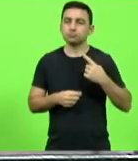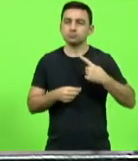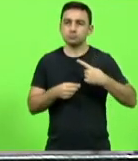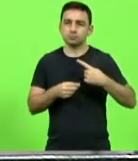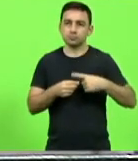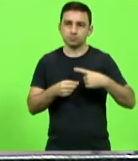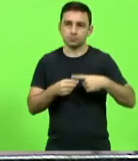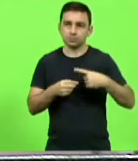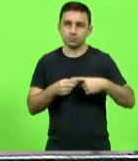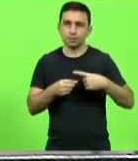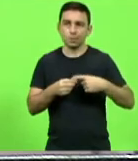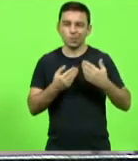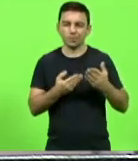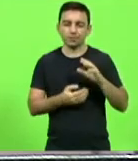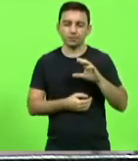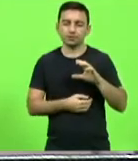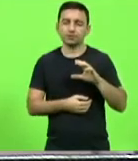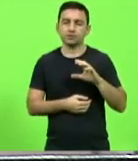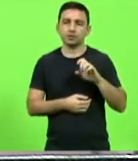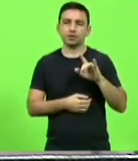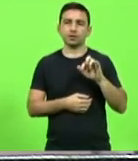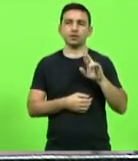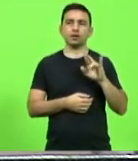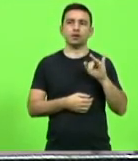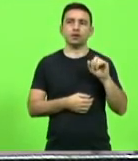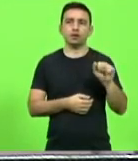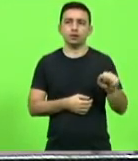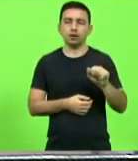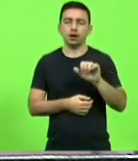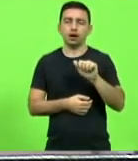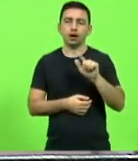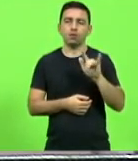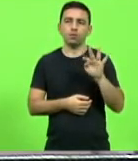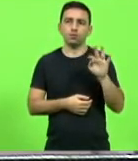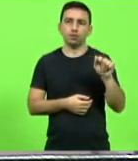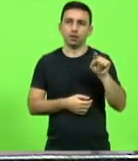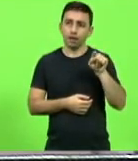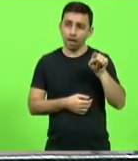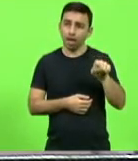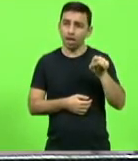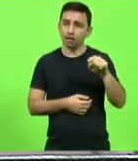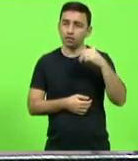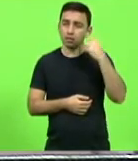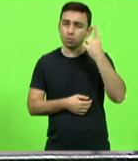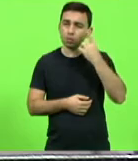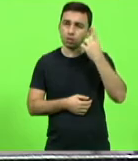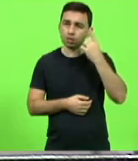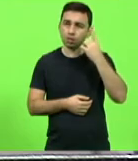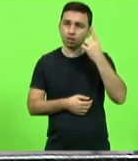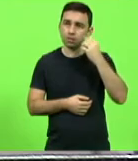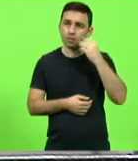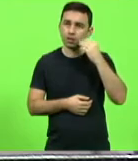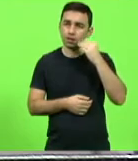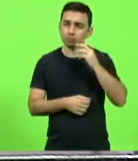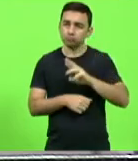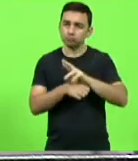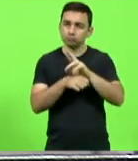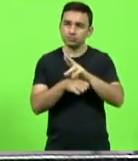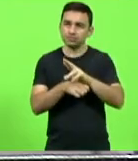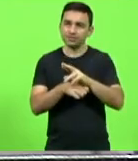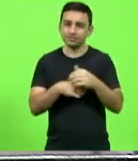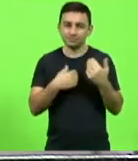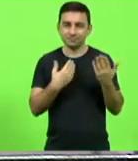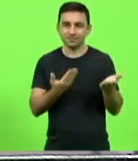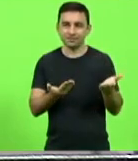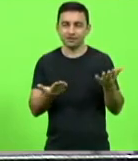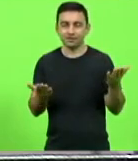é um município que inclusive a deputada Marlene representa e eu passo a palavra vossa excelência por